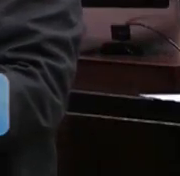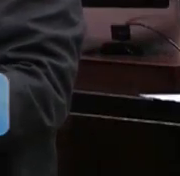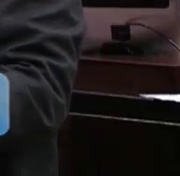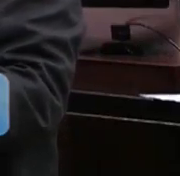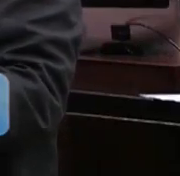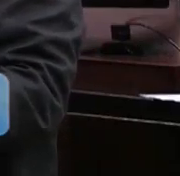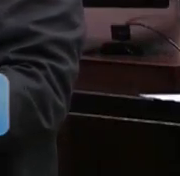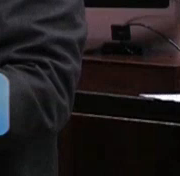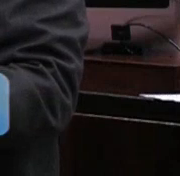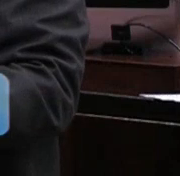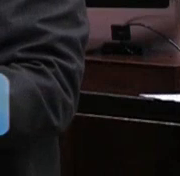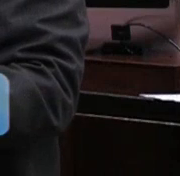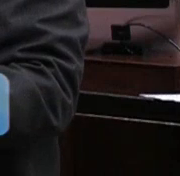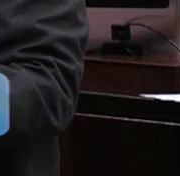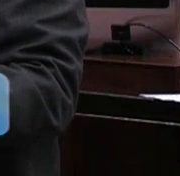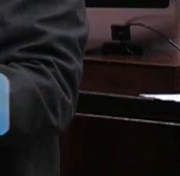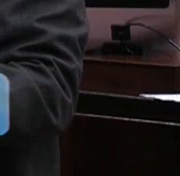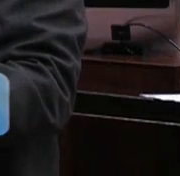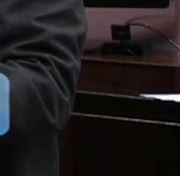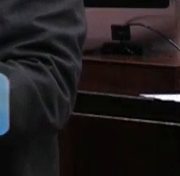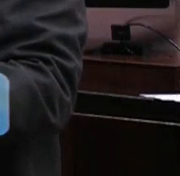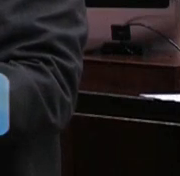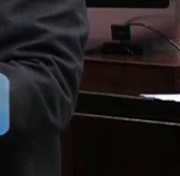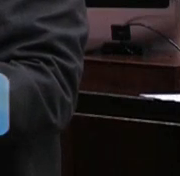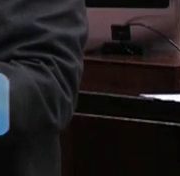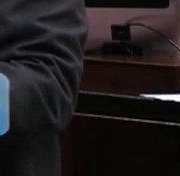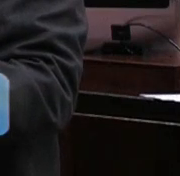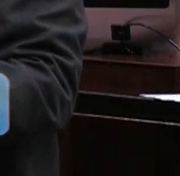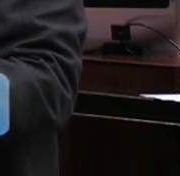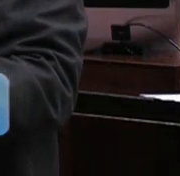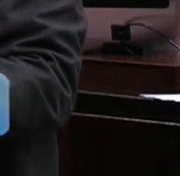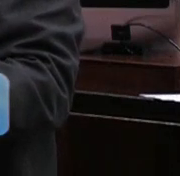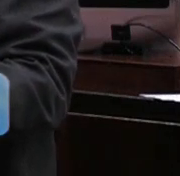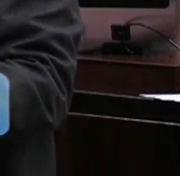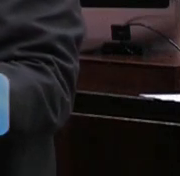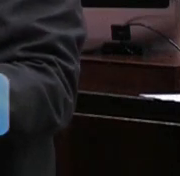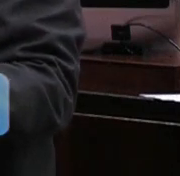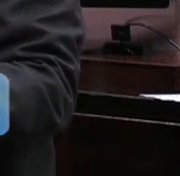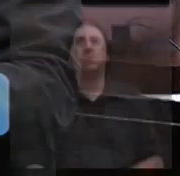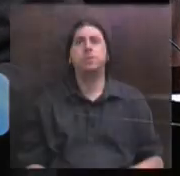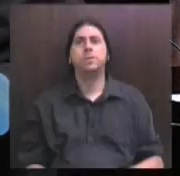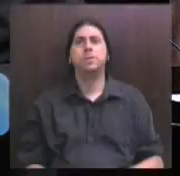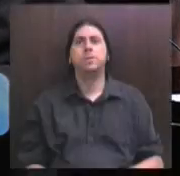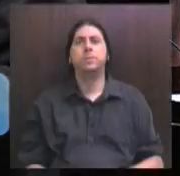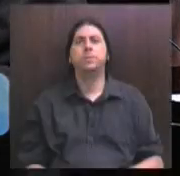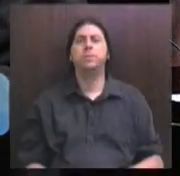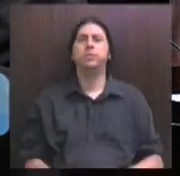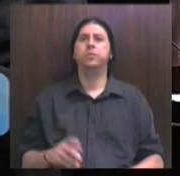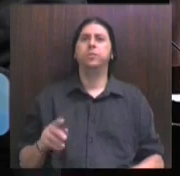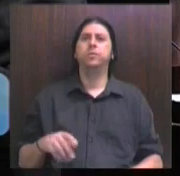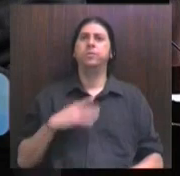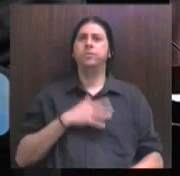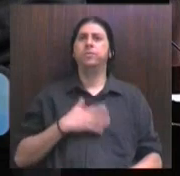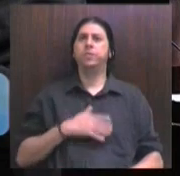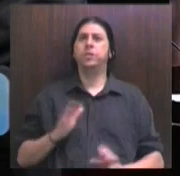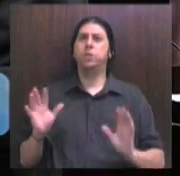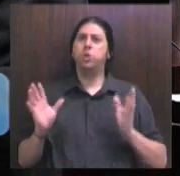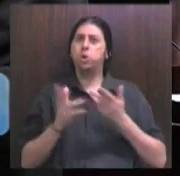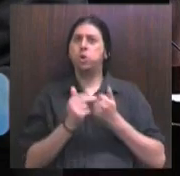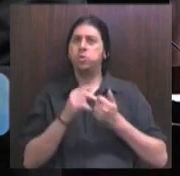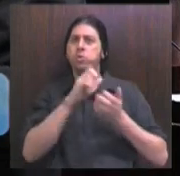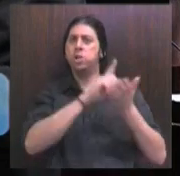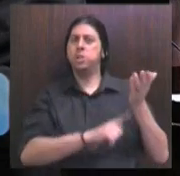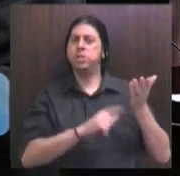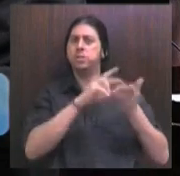Rodrigues, vice-presidente Alexandre Volman e o José Luiz Azambuja, senhor presidente em exercício do CREA,